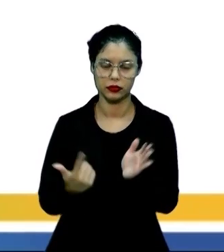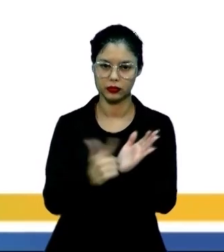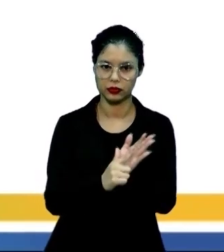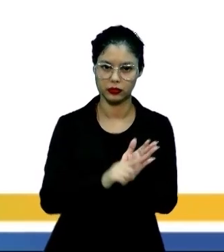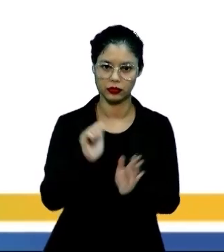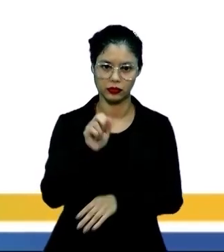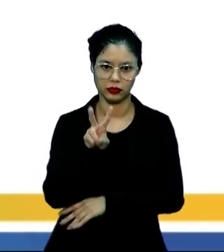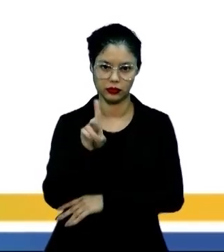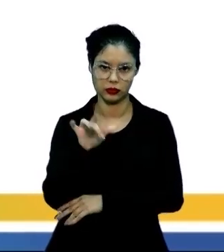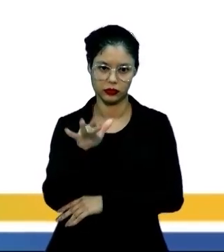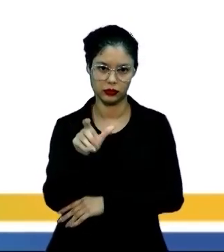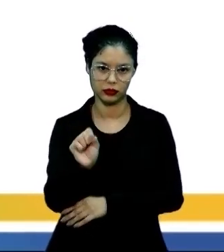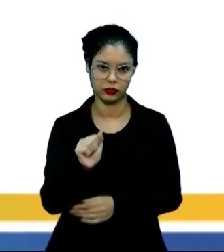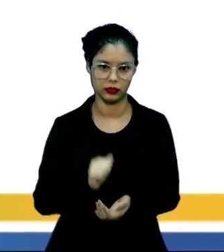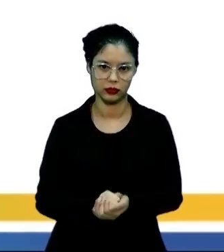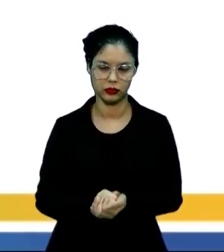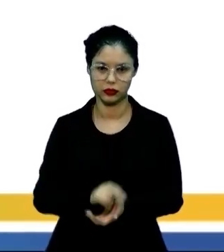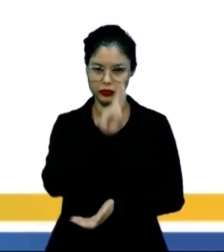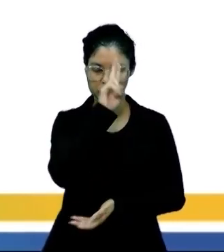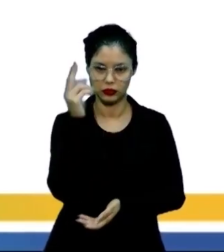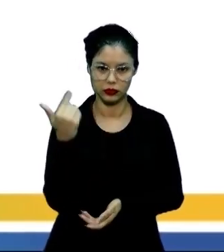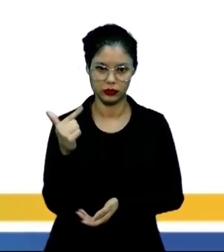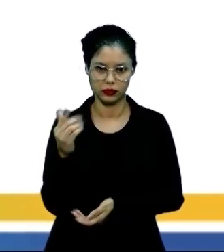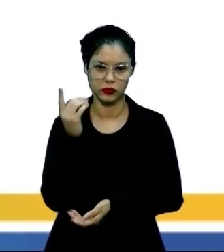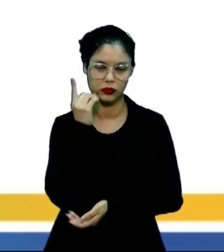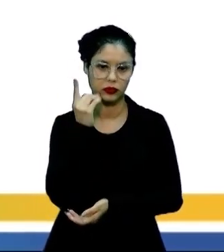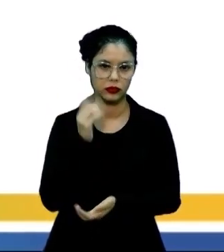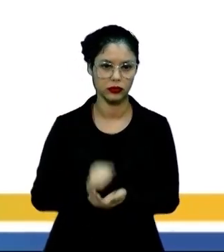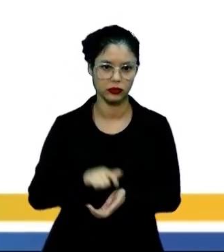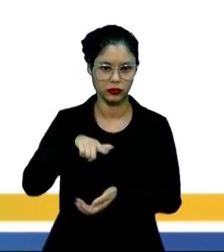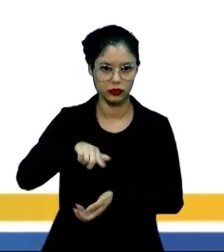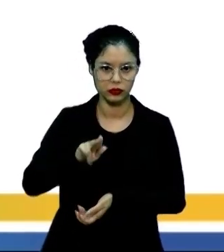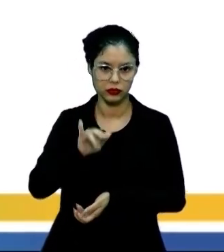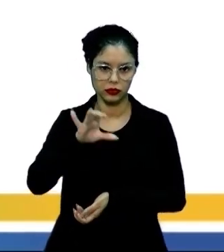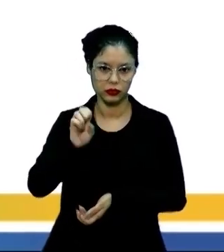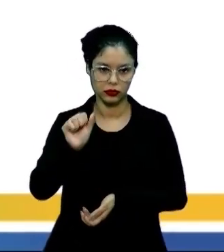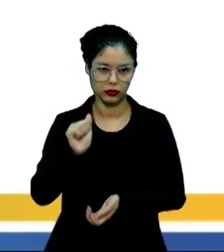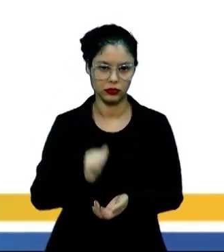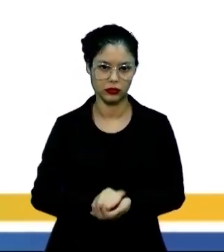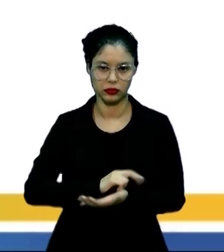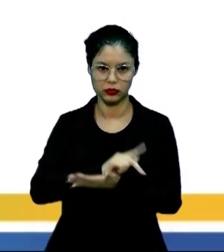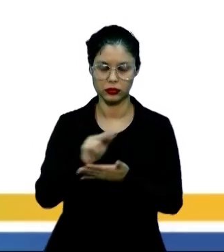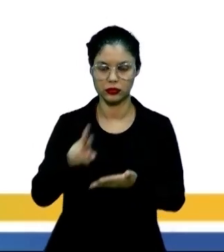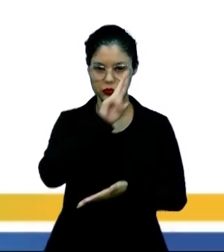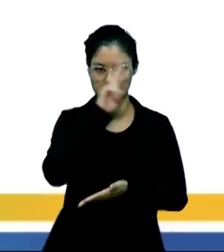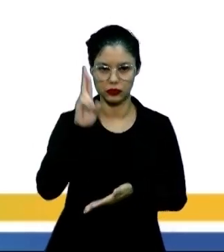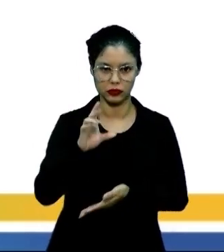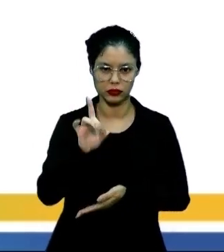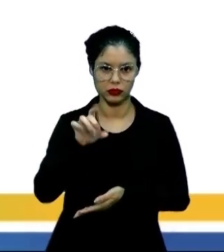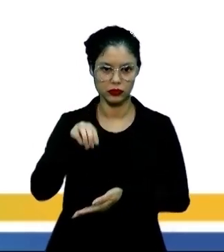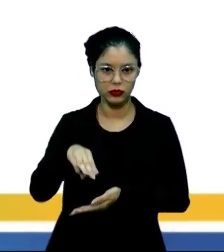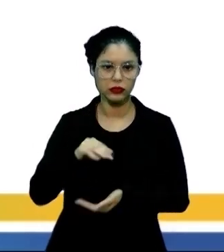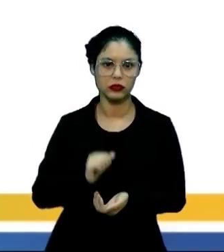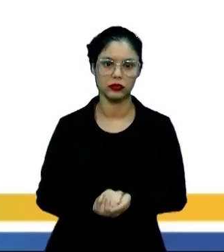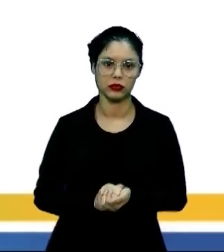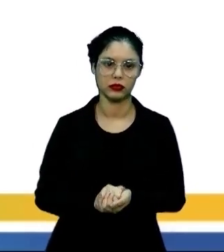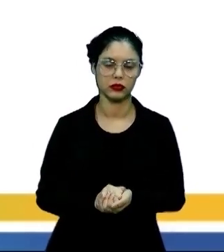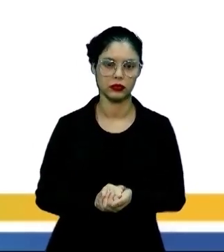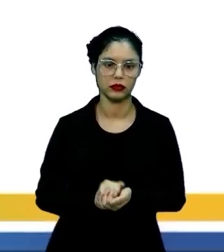Avulsos, Histórias Sem Data, Quincas Borba, Várias Histórias, Dom Casmurro,